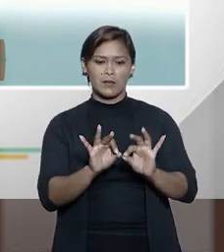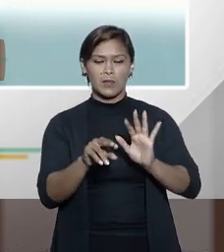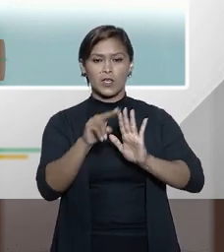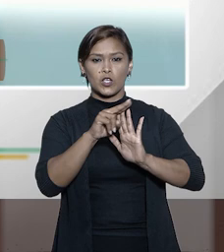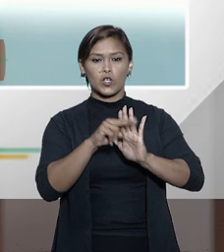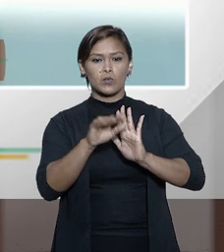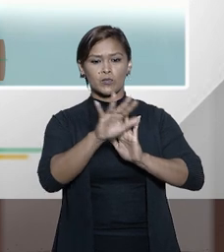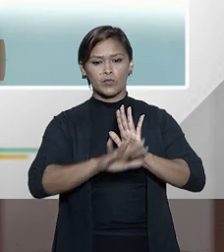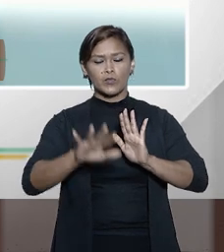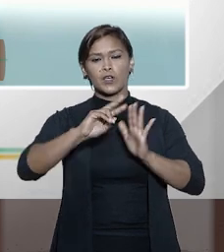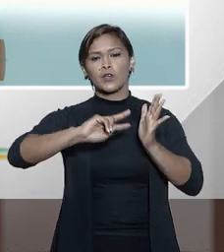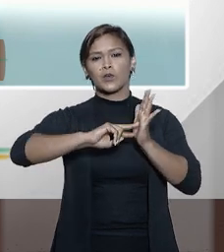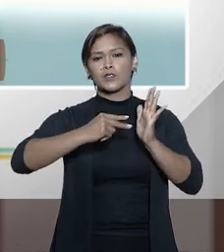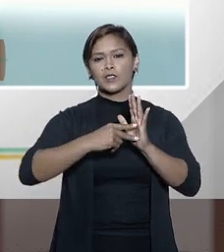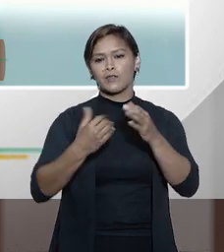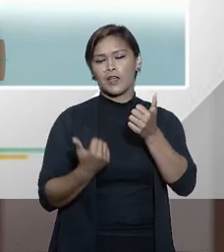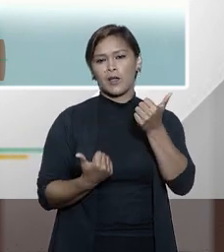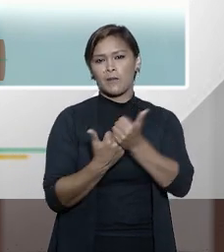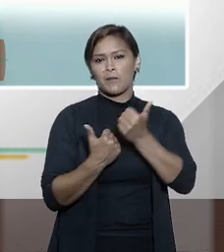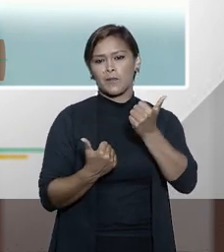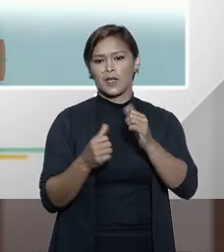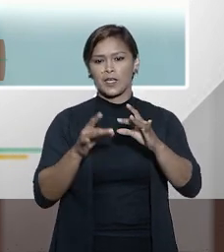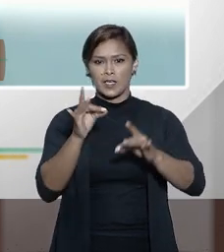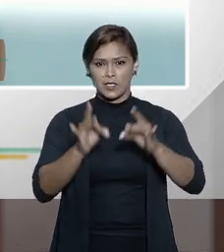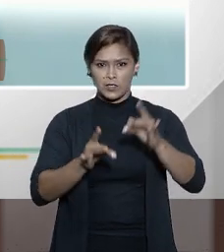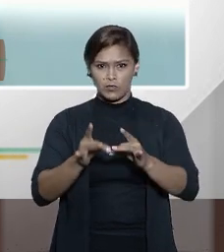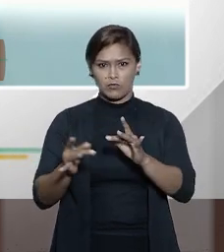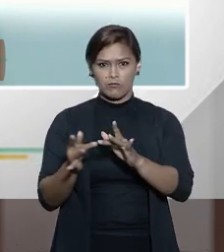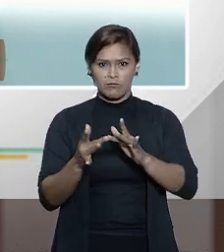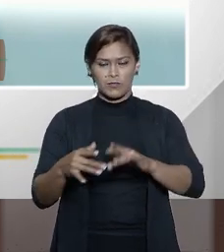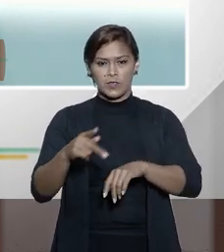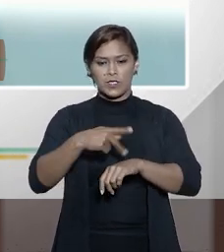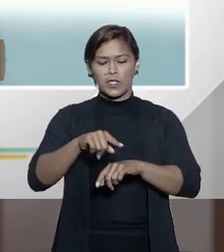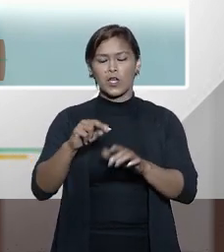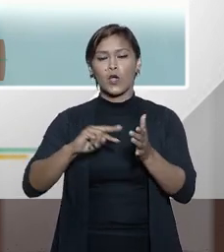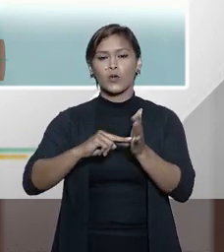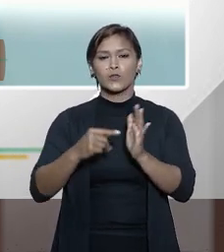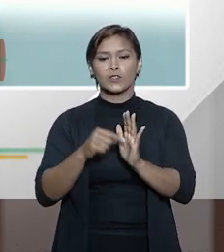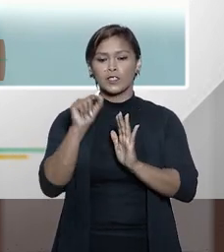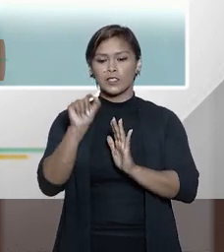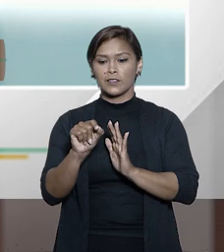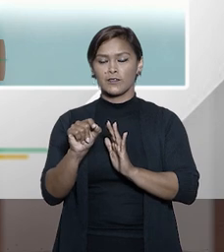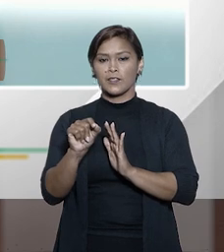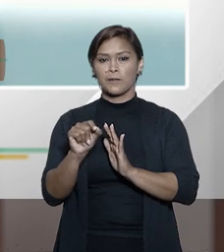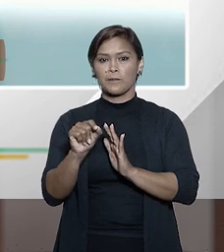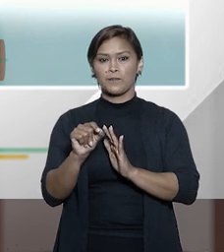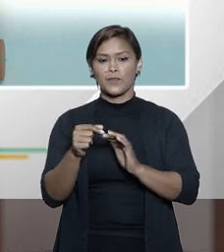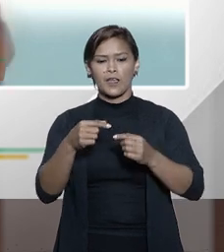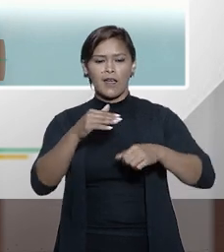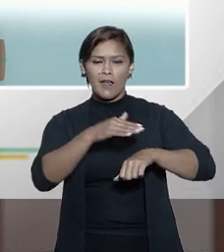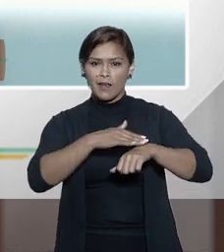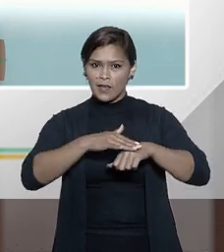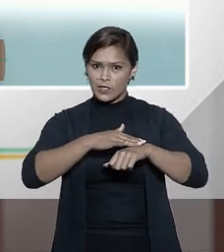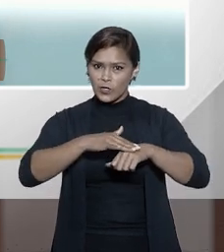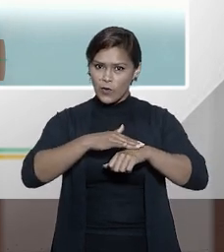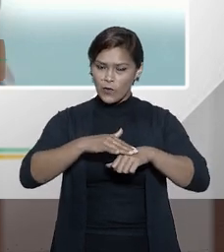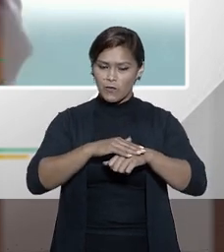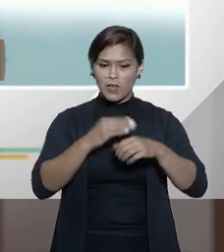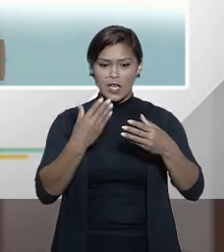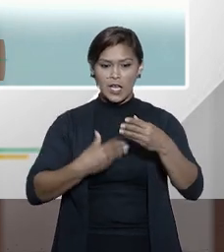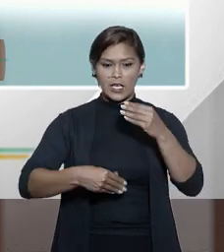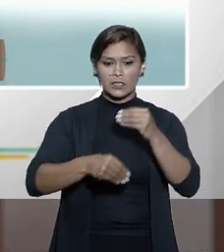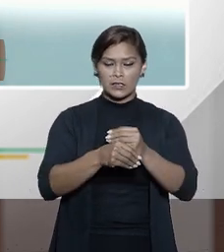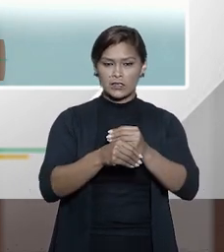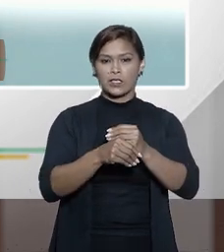em termos muito gerais, o que significa a cooperação jurídica internacional. A cooperação jurídica internacional é esse diálogo, essa